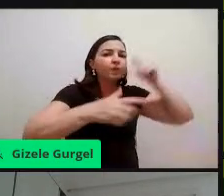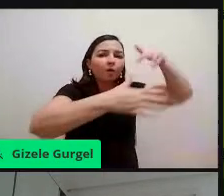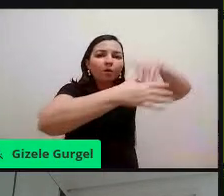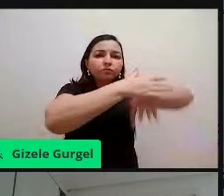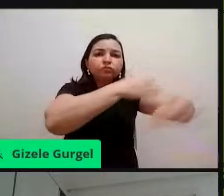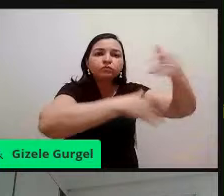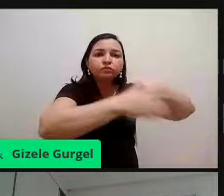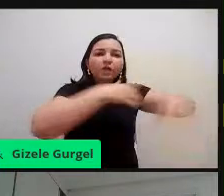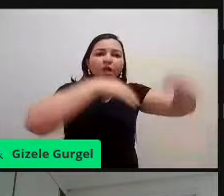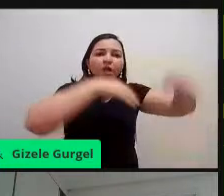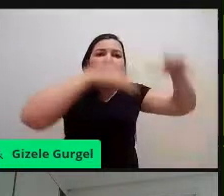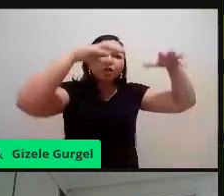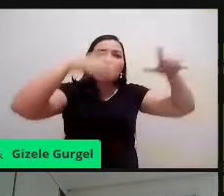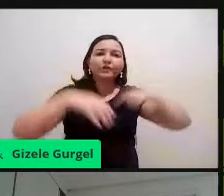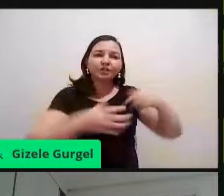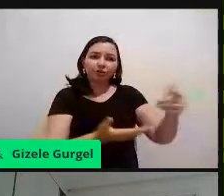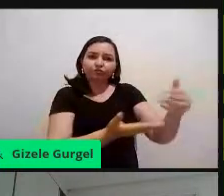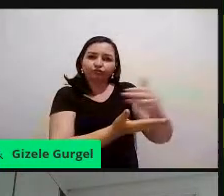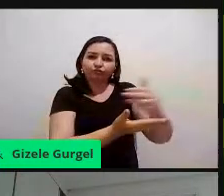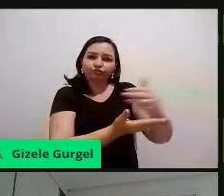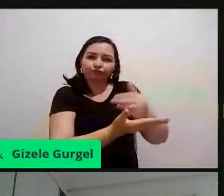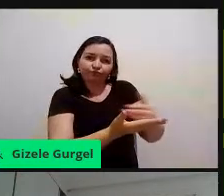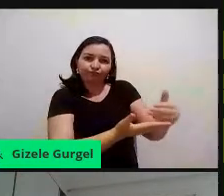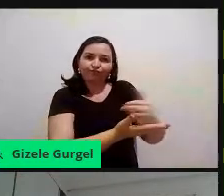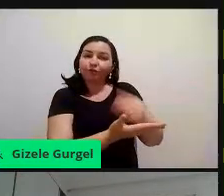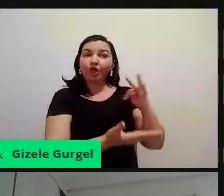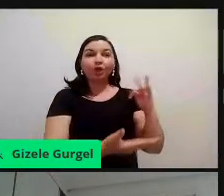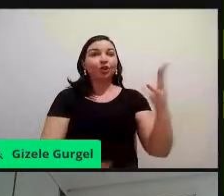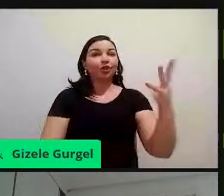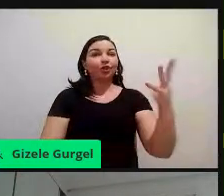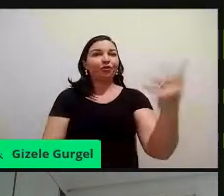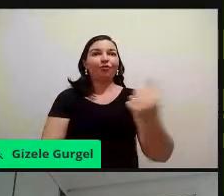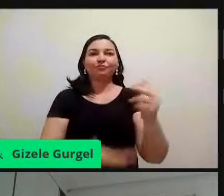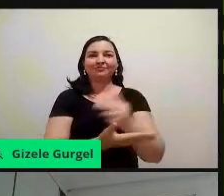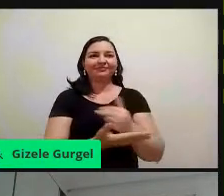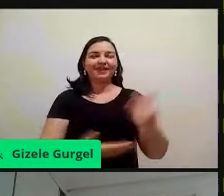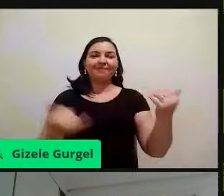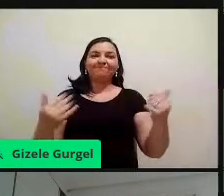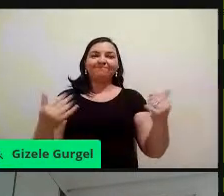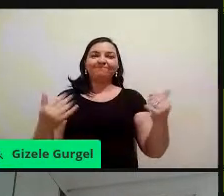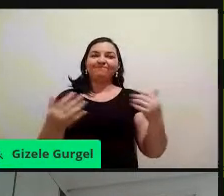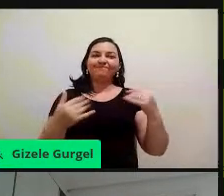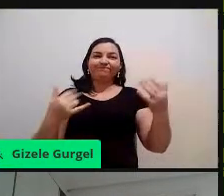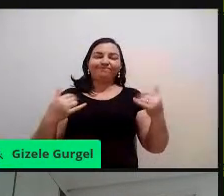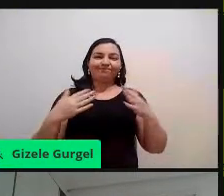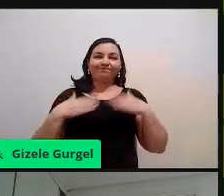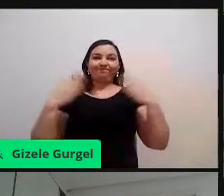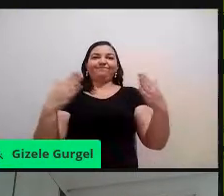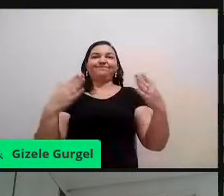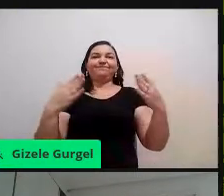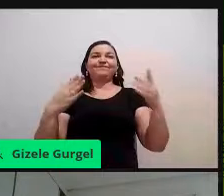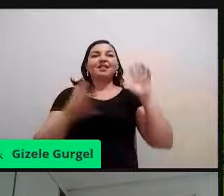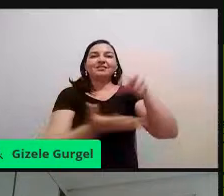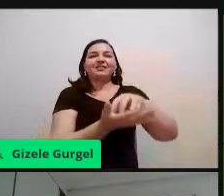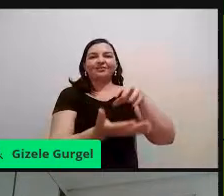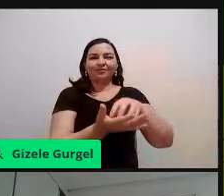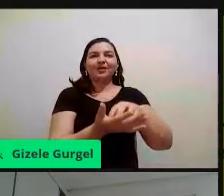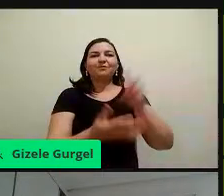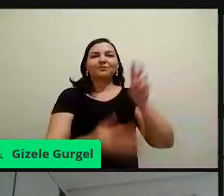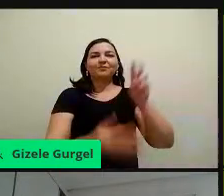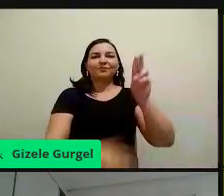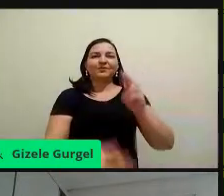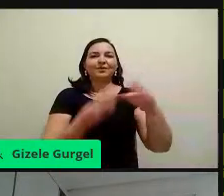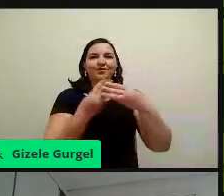pintou todos eles, então foi uma intervenção artística bem legal, e que teve um impacto bem positivo lá no Campus. Uma outra